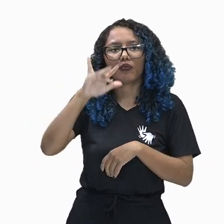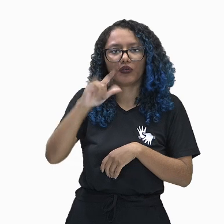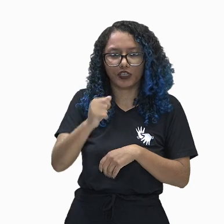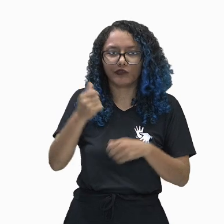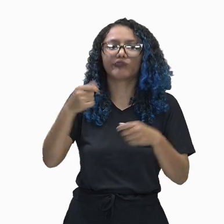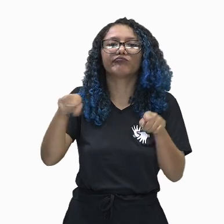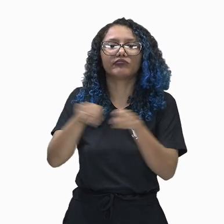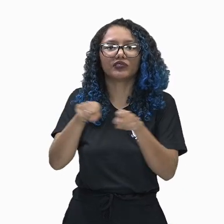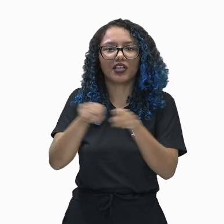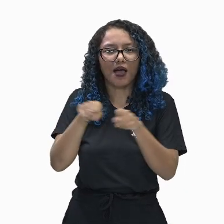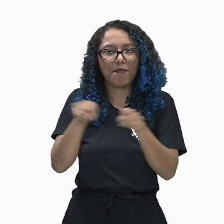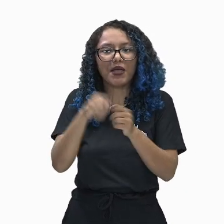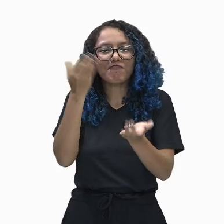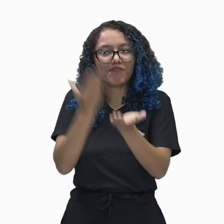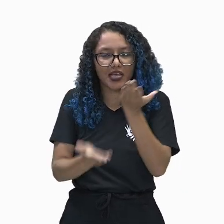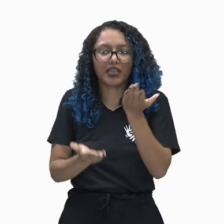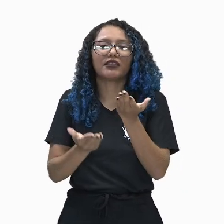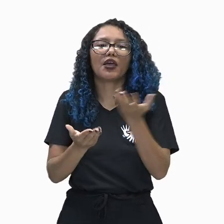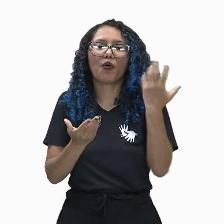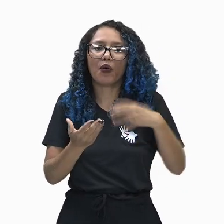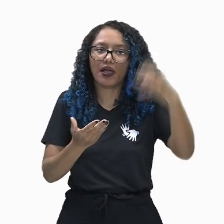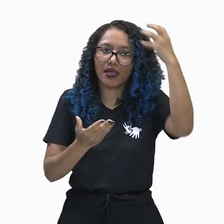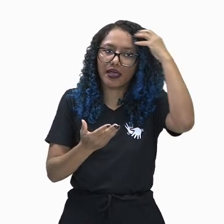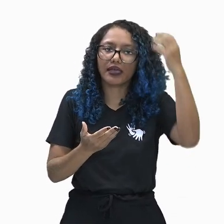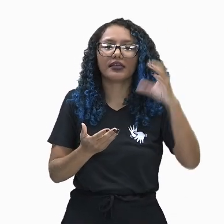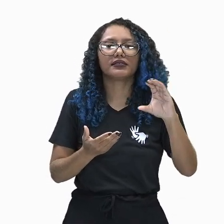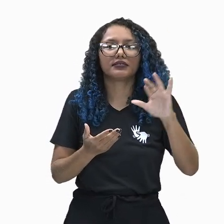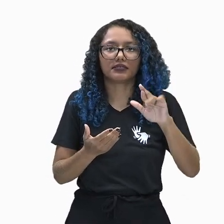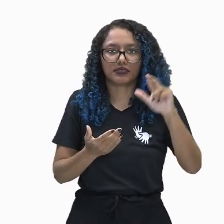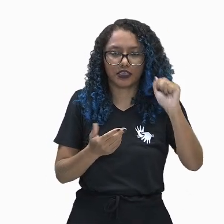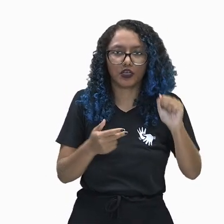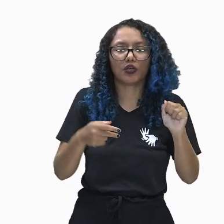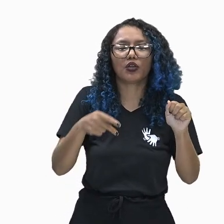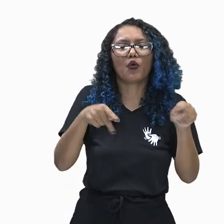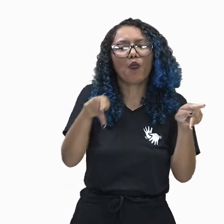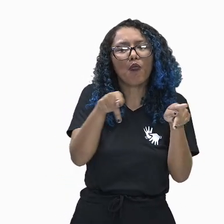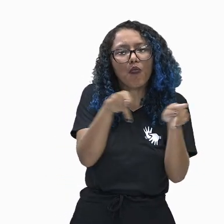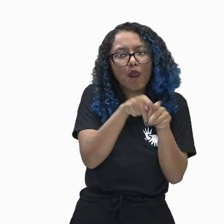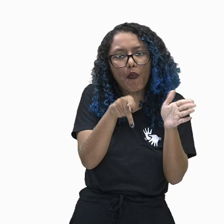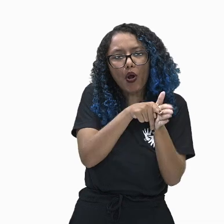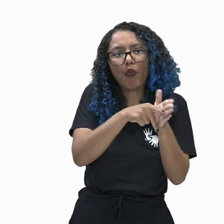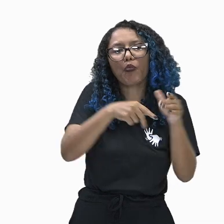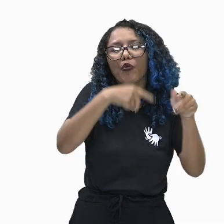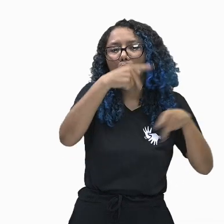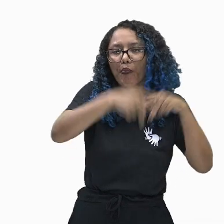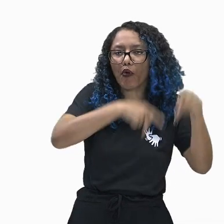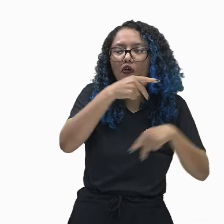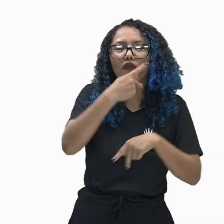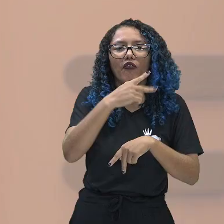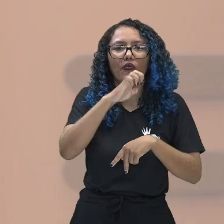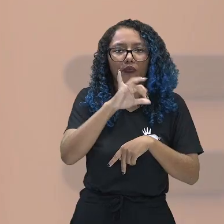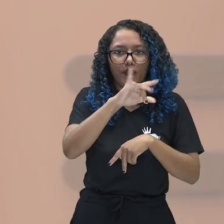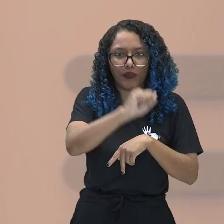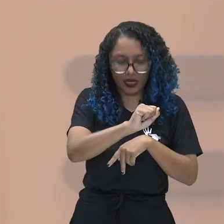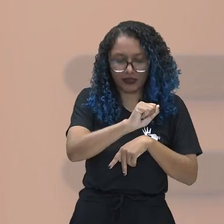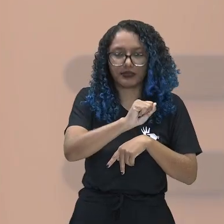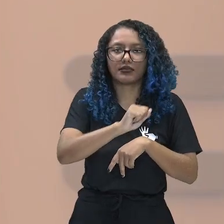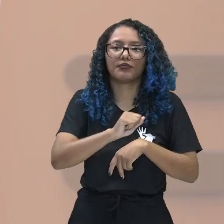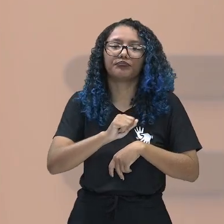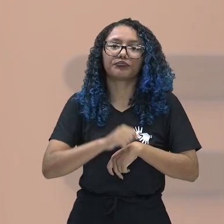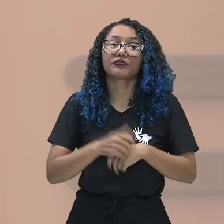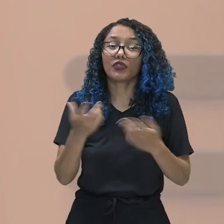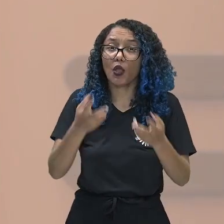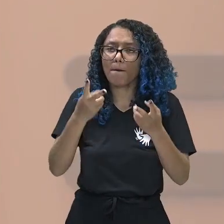Ciro, o Grande, o rei, então, dos Persas, em 539 a.C. Então,